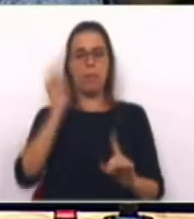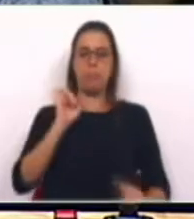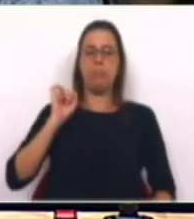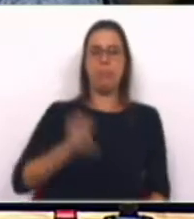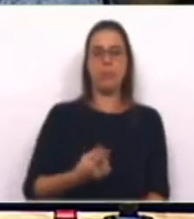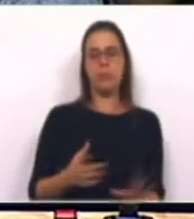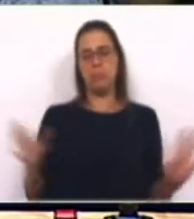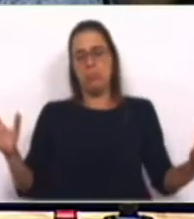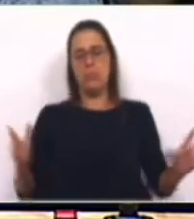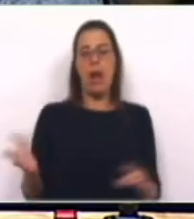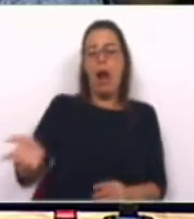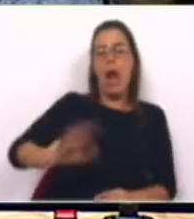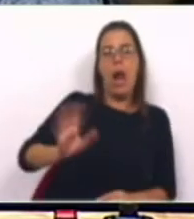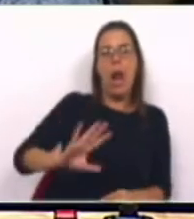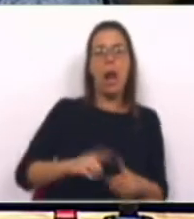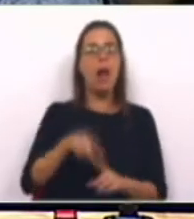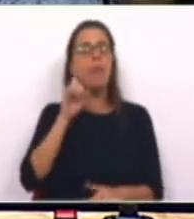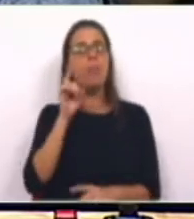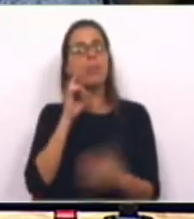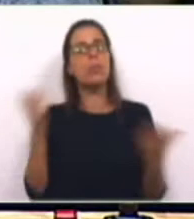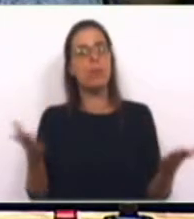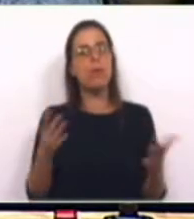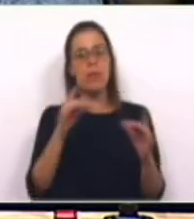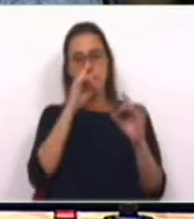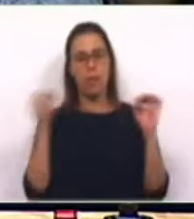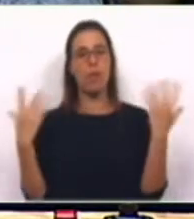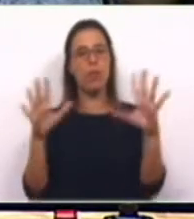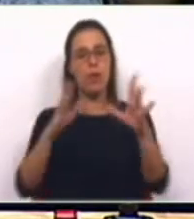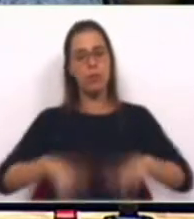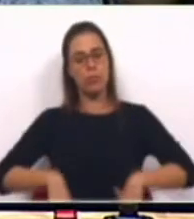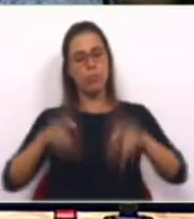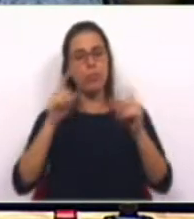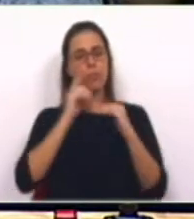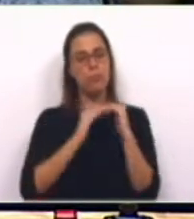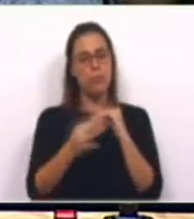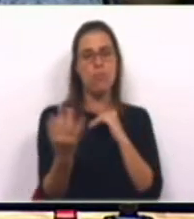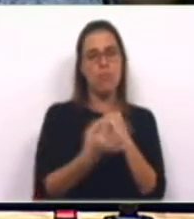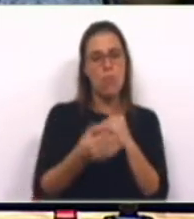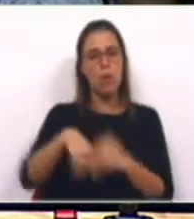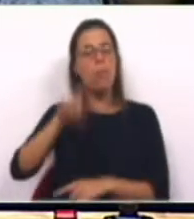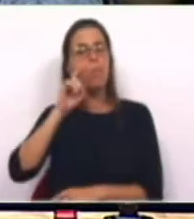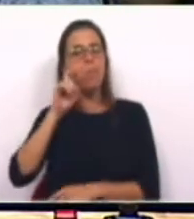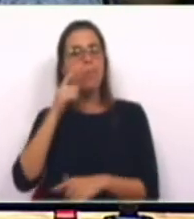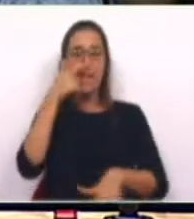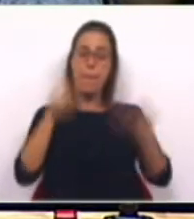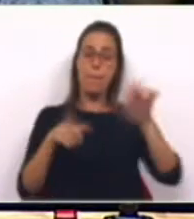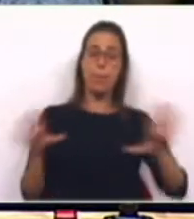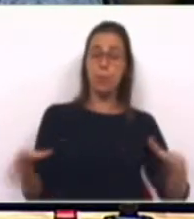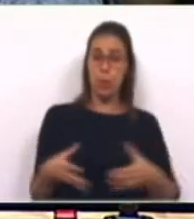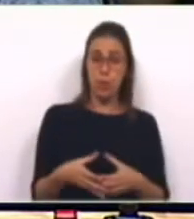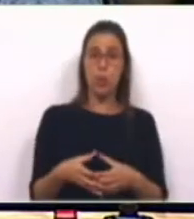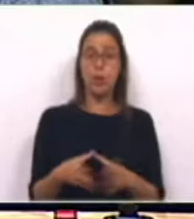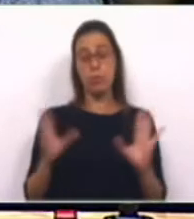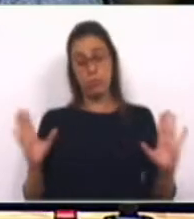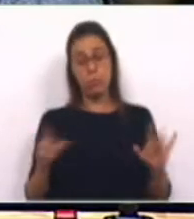rápido em detrimento da proteção da floresta, do desenvolvimento sustentável e da proteção das populações.